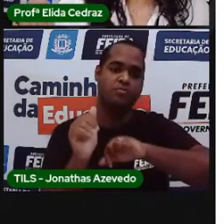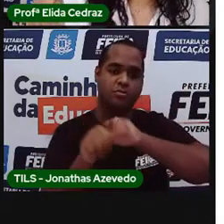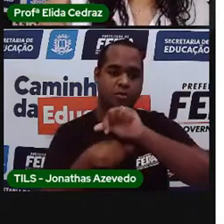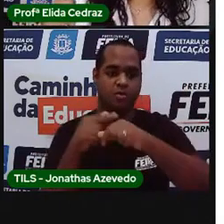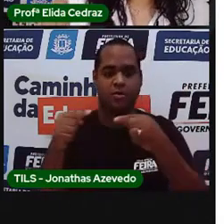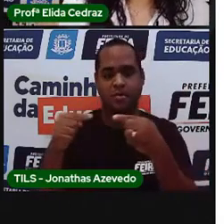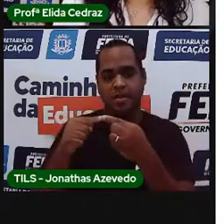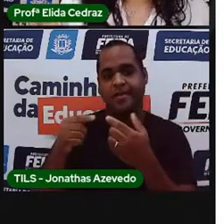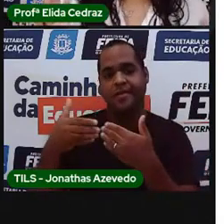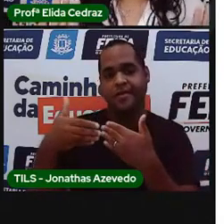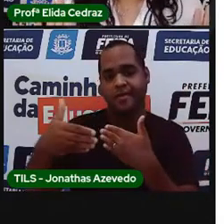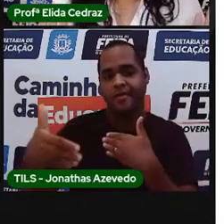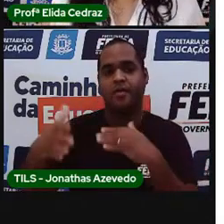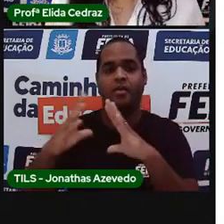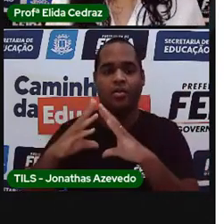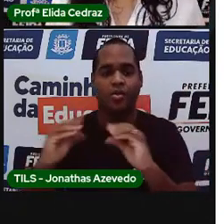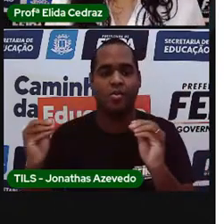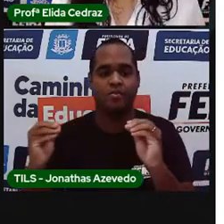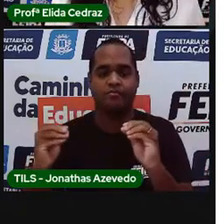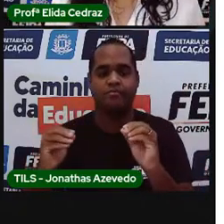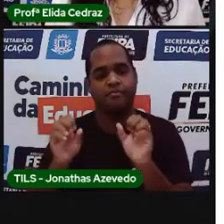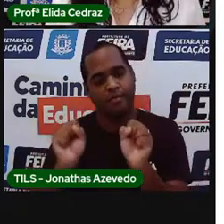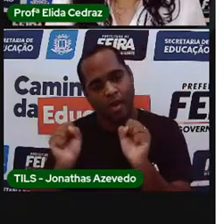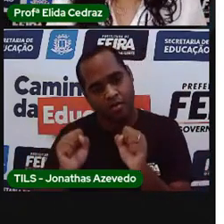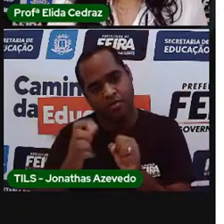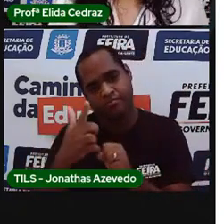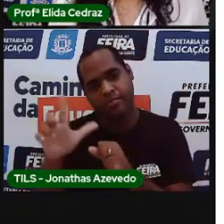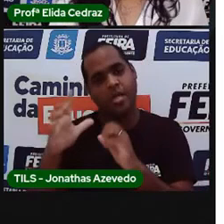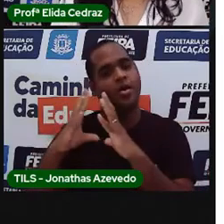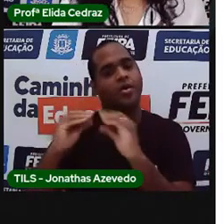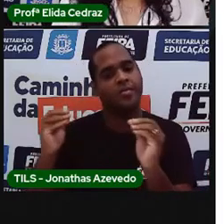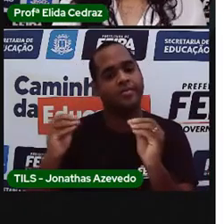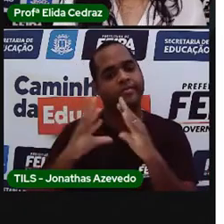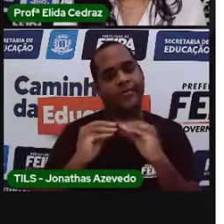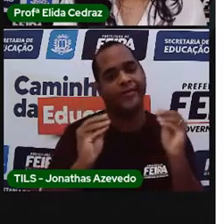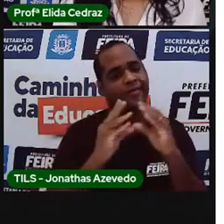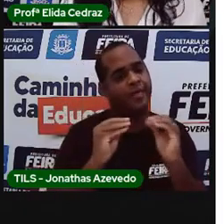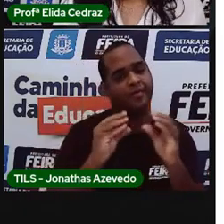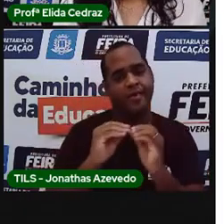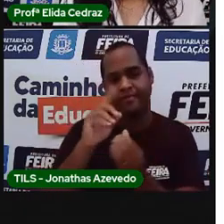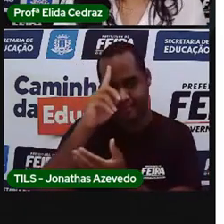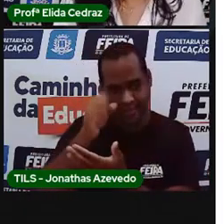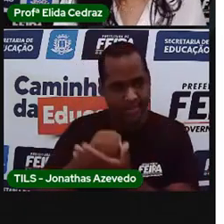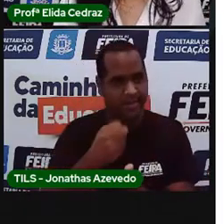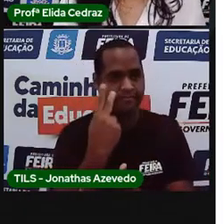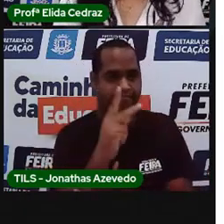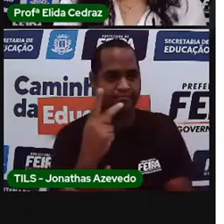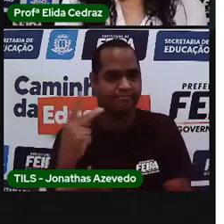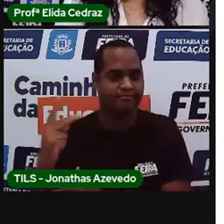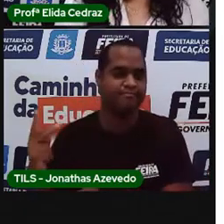passageiro. Você pode deixar de fazer quando você quiser.